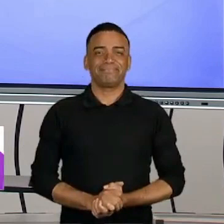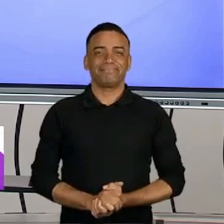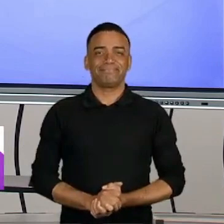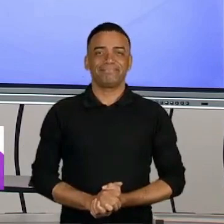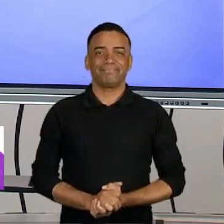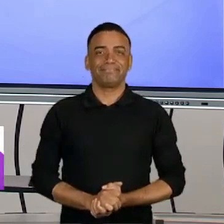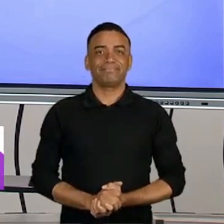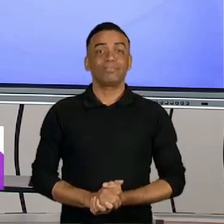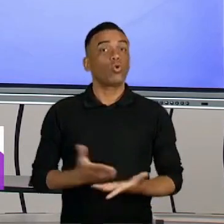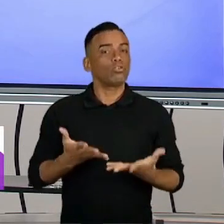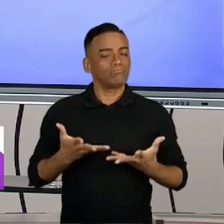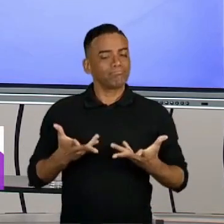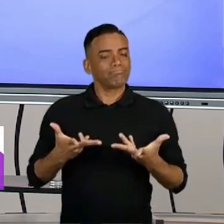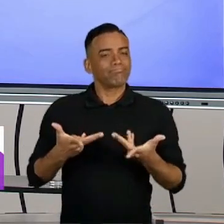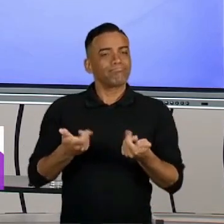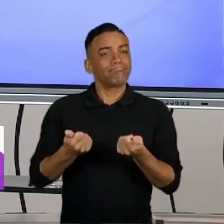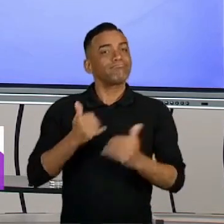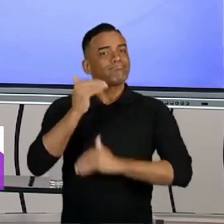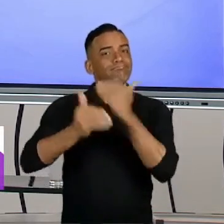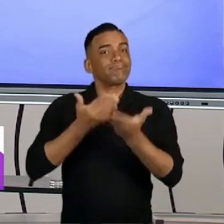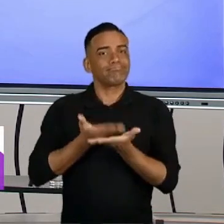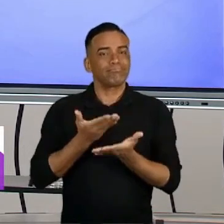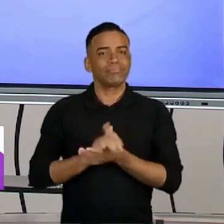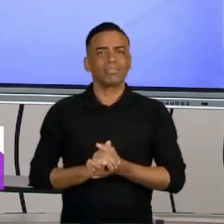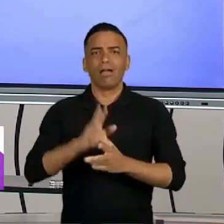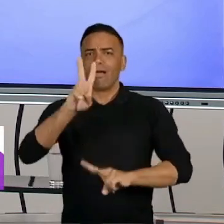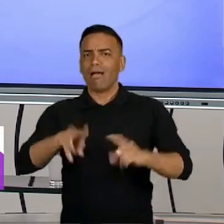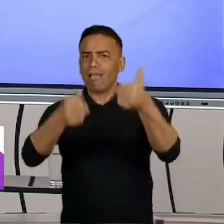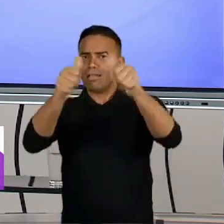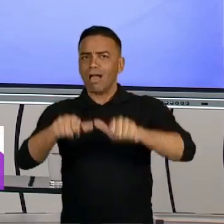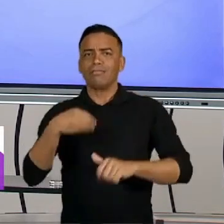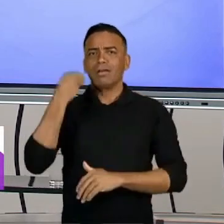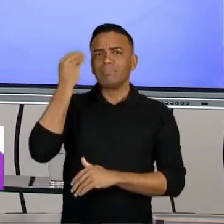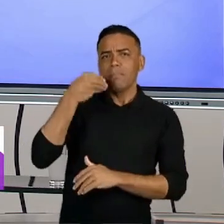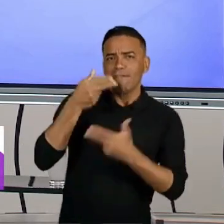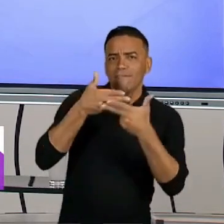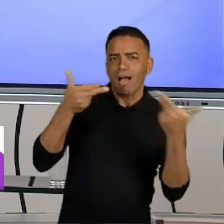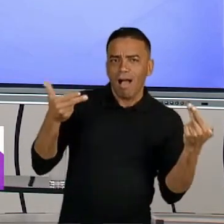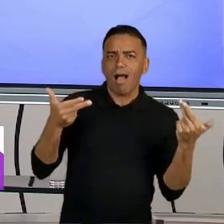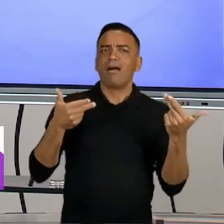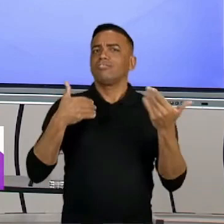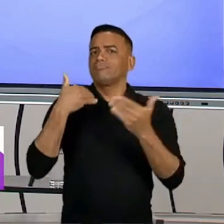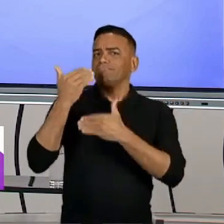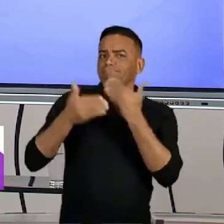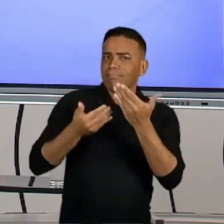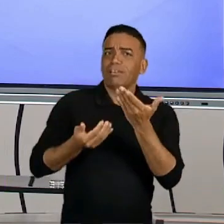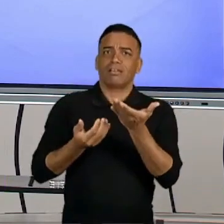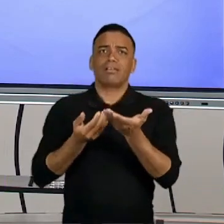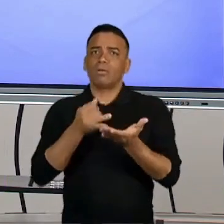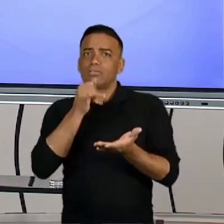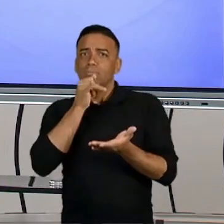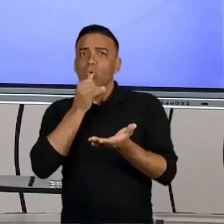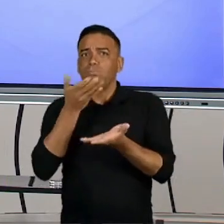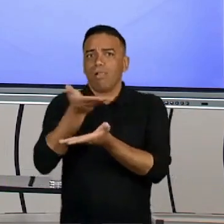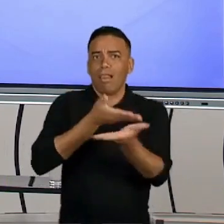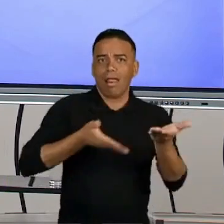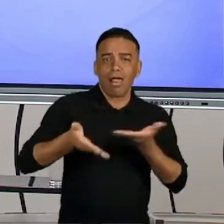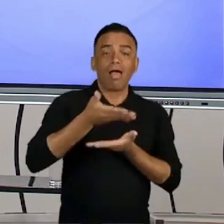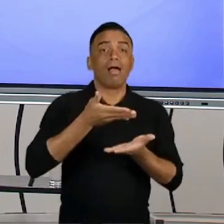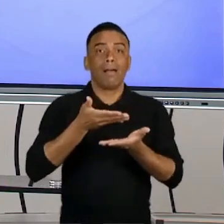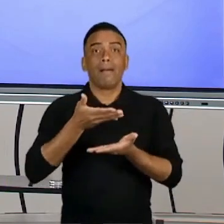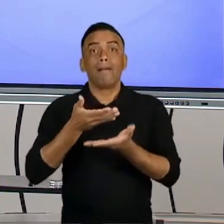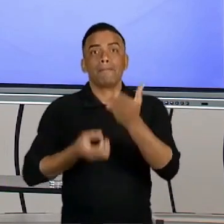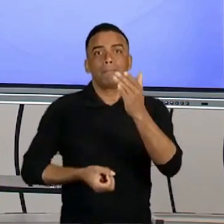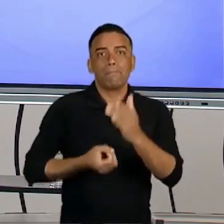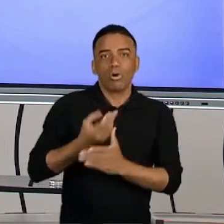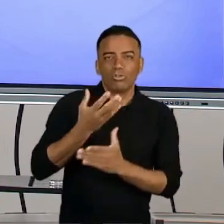Nossa habilidade. Analisar e experimentar diversos processos de remediação de produções